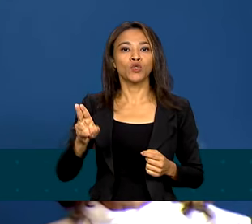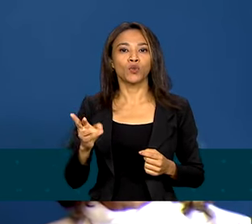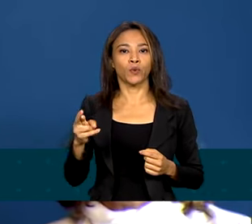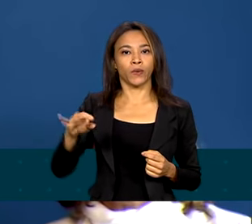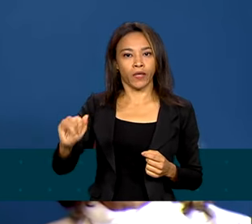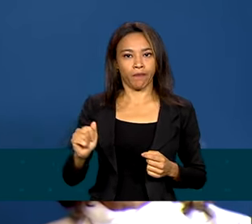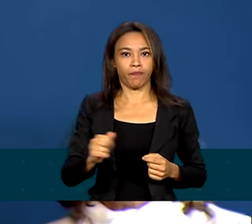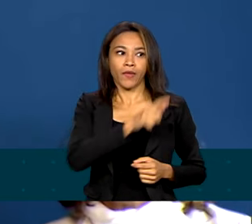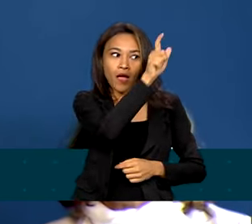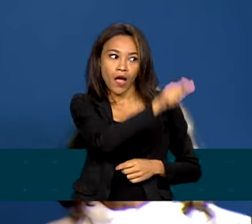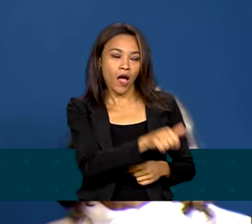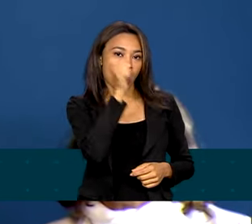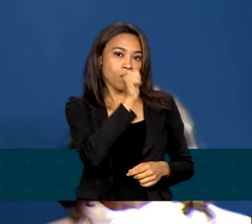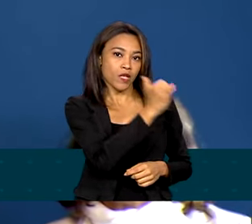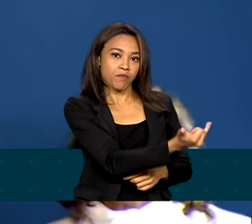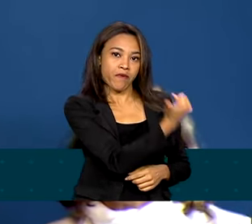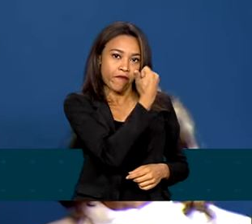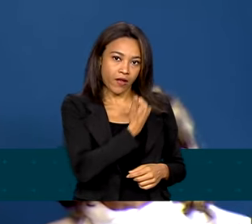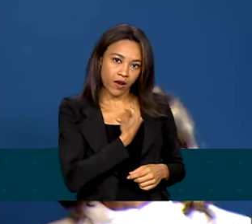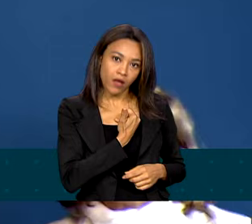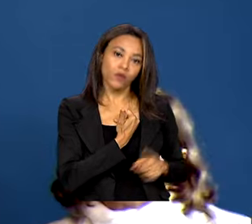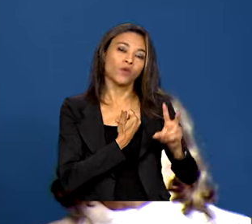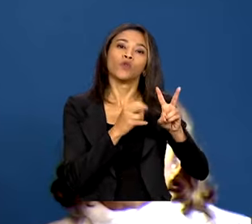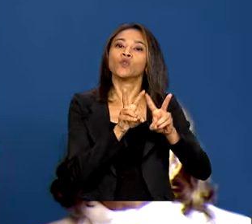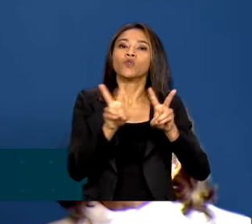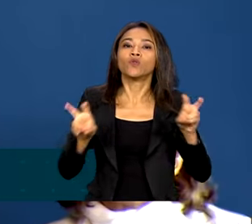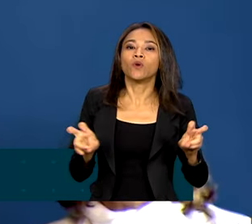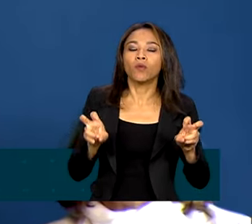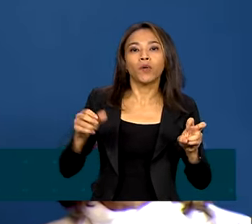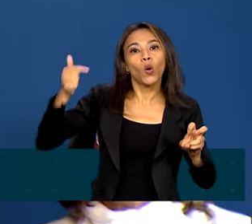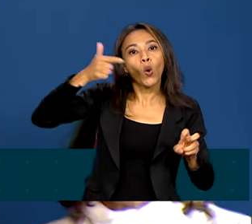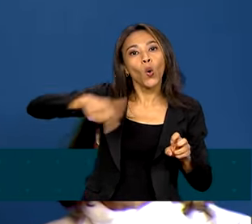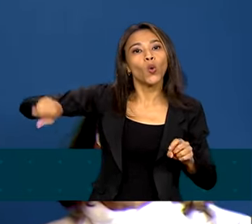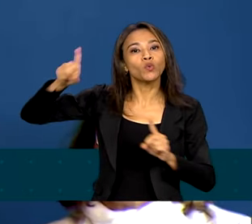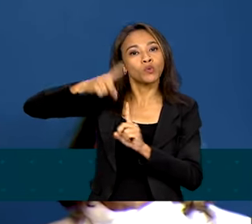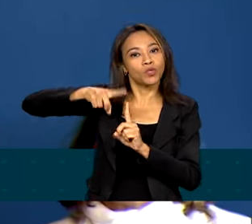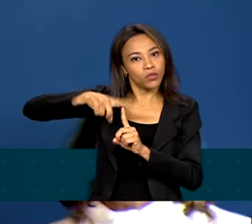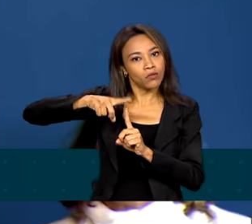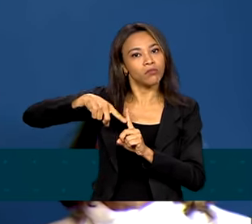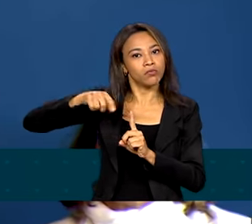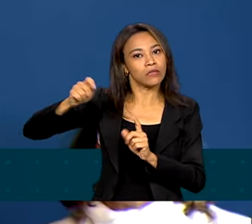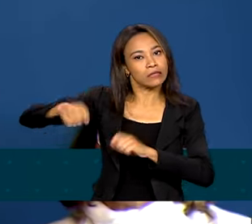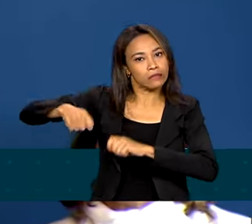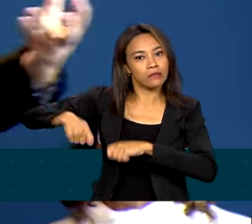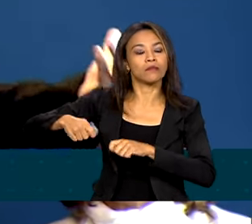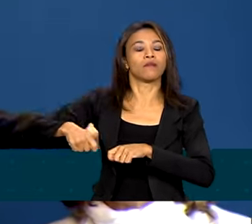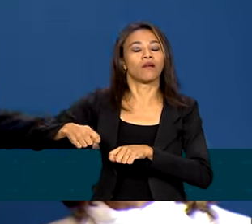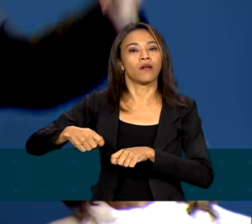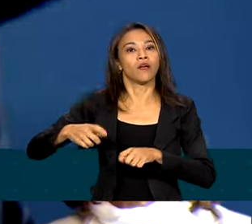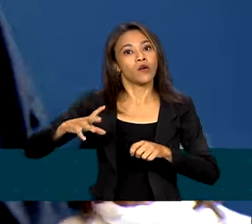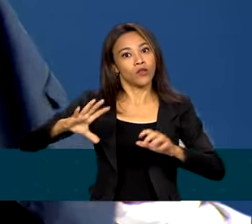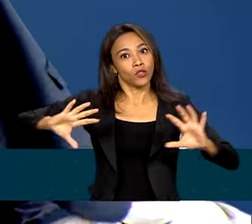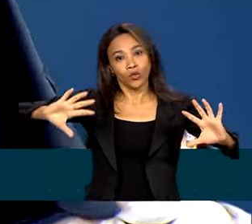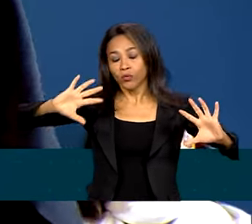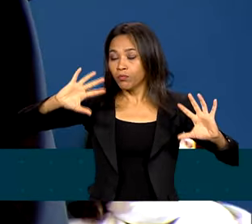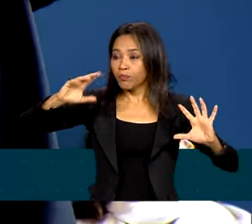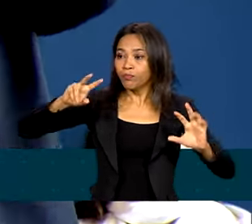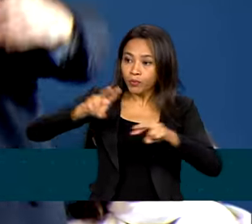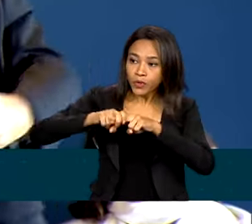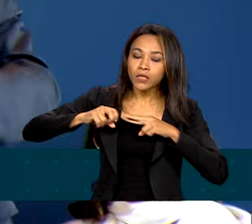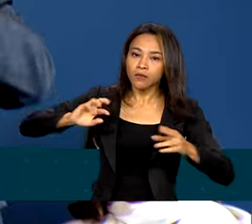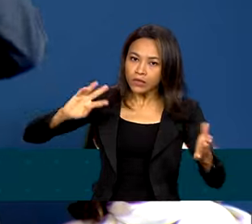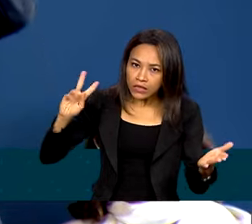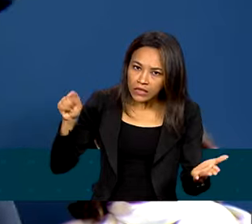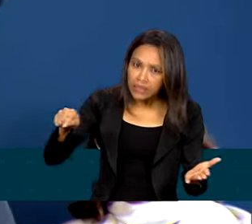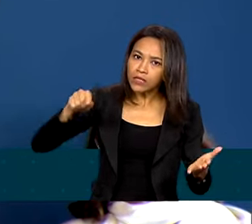alertado quanto à possibilidade da incidência de outros tipos penais e, por isso mesmo, juntando os fatos e a